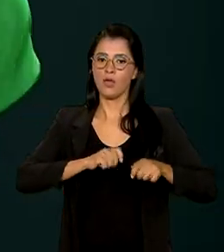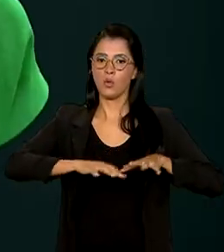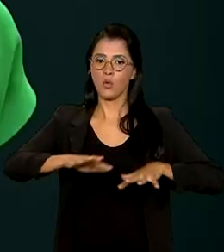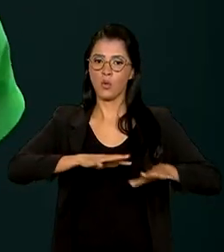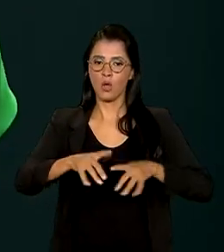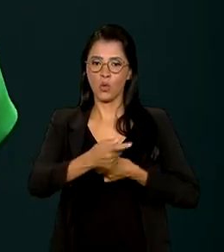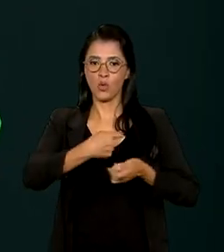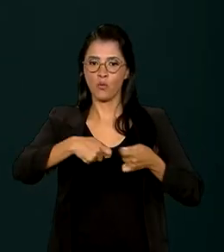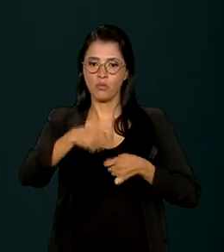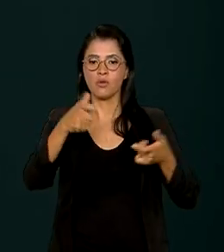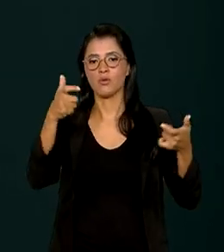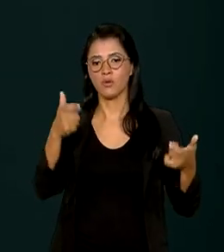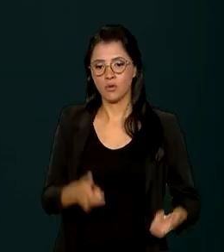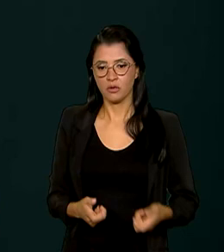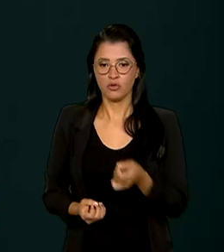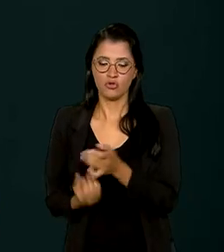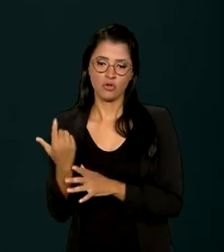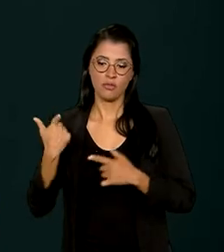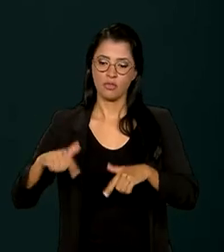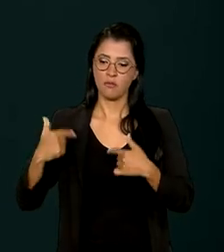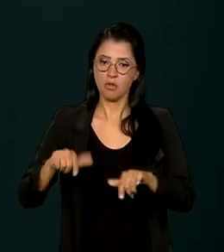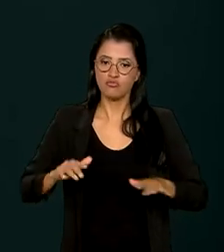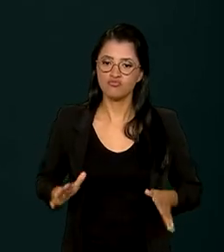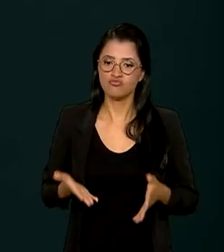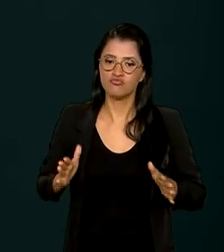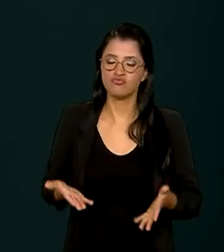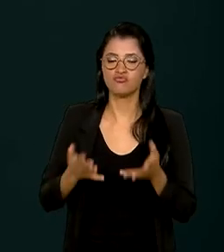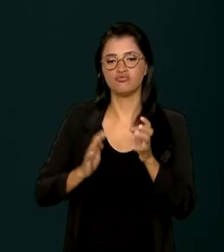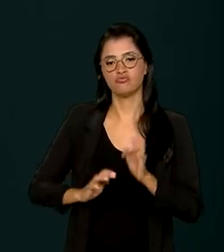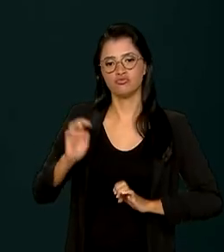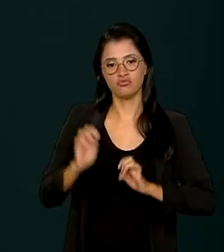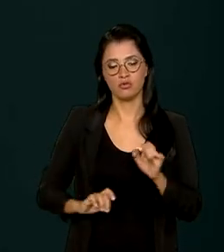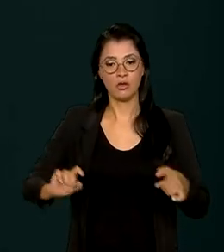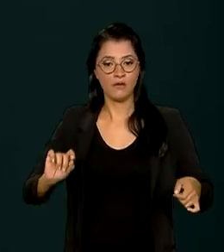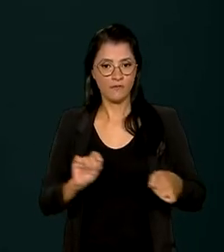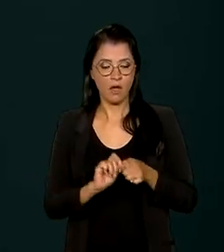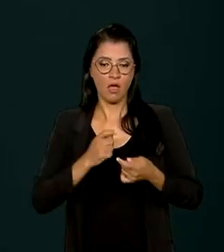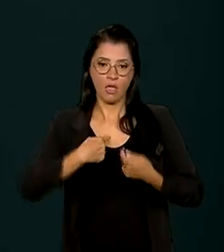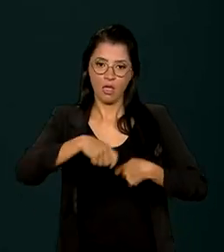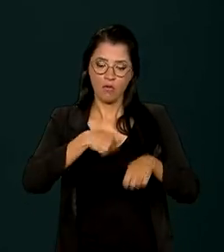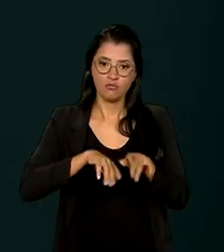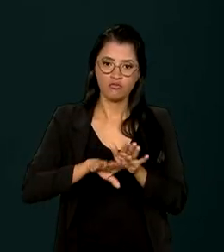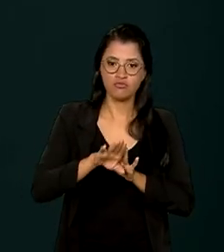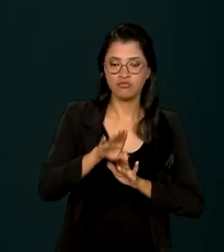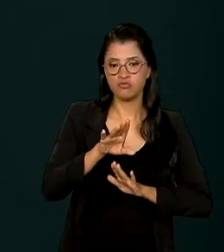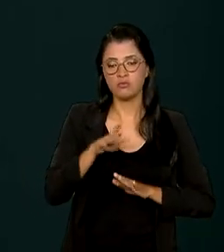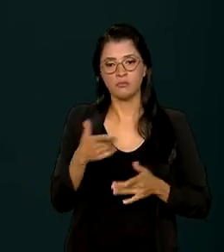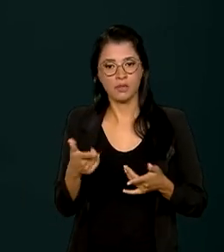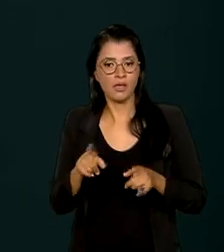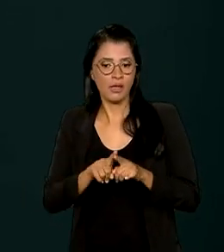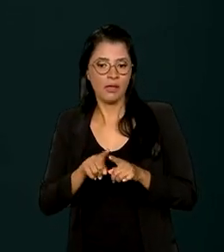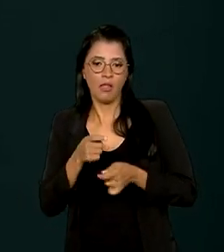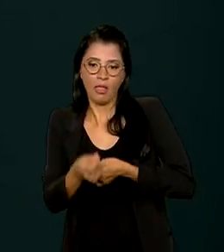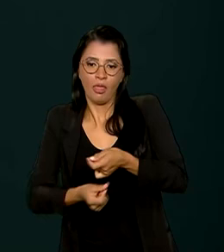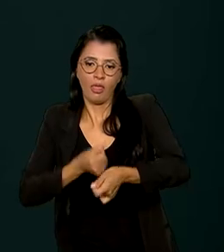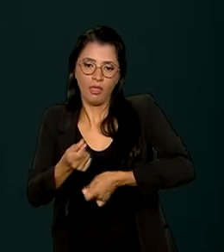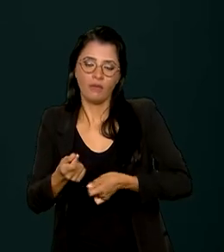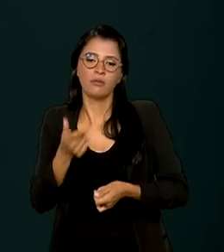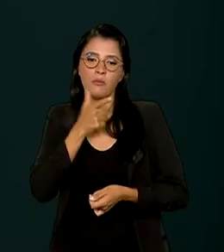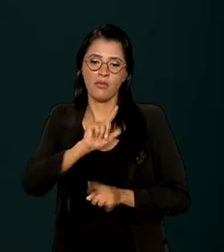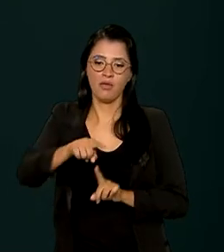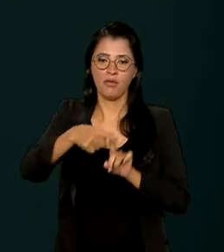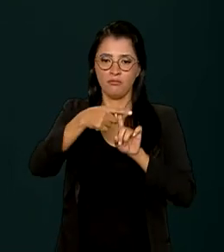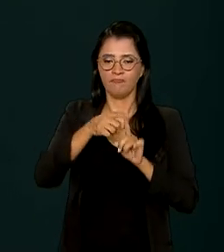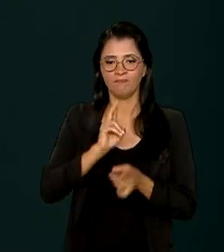local. O GRP impulsiona a indústria, faz a economia se movimentar e ao mesmo tempo que traz benefícios